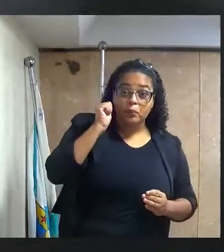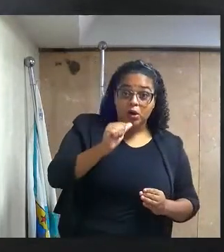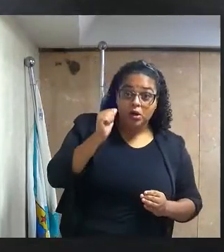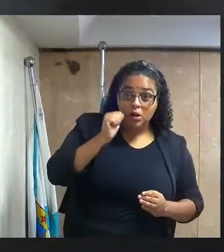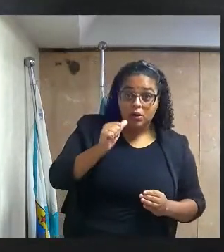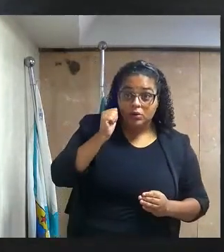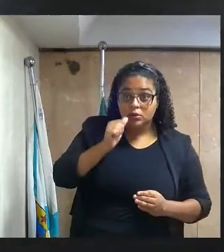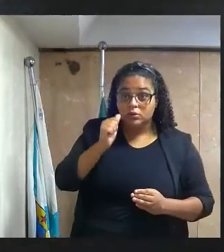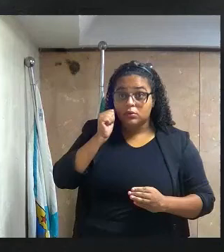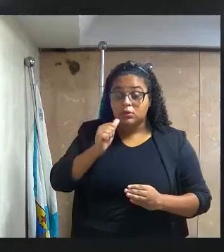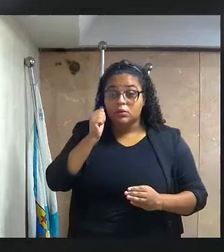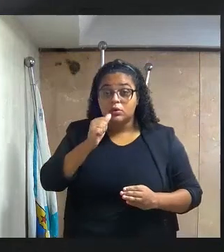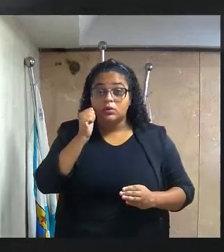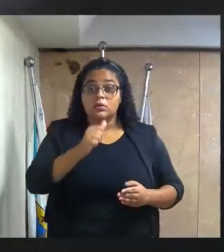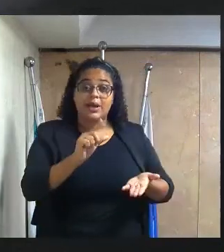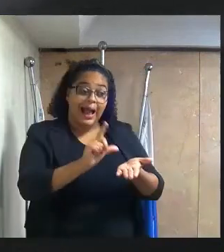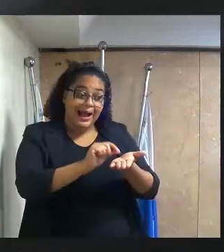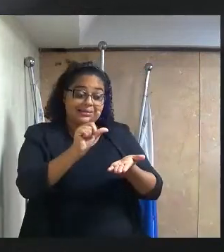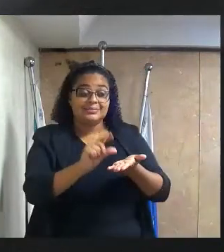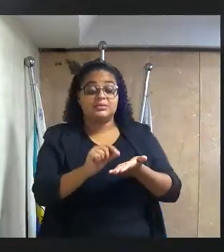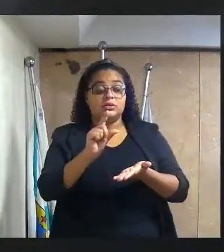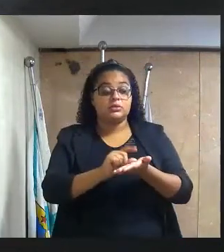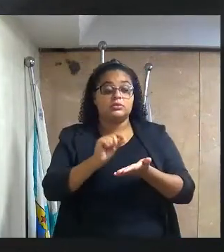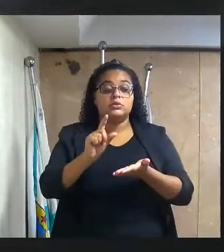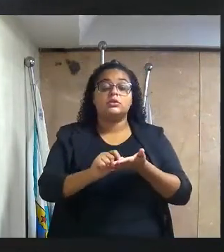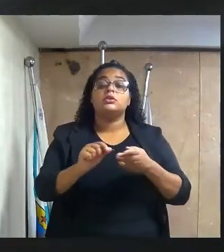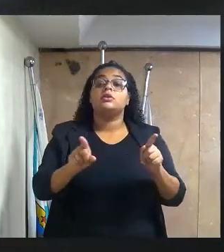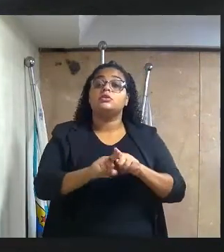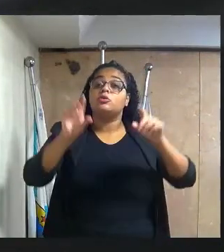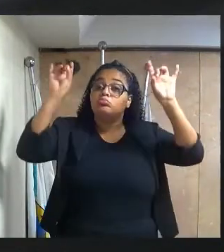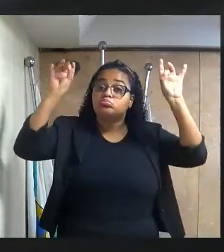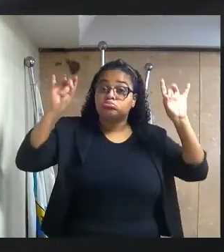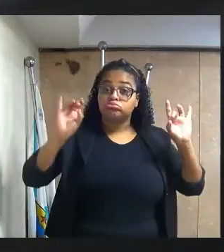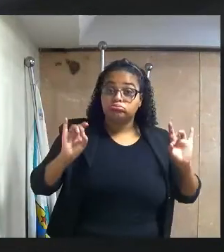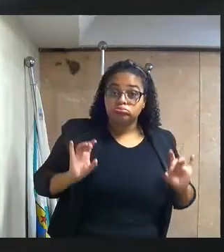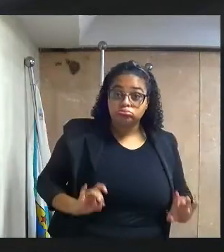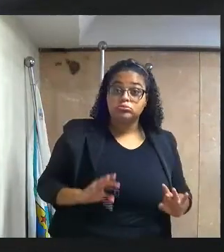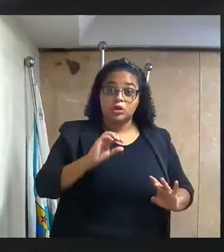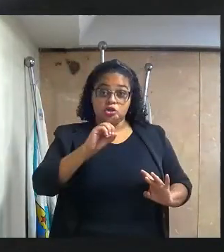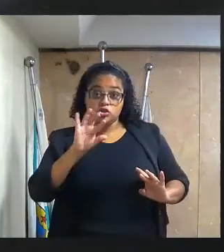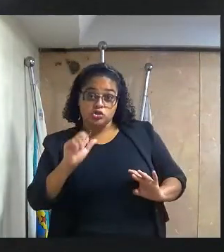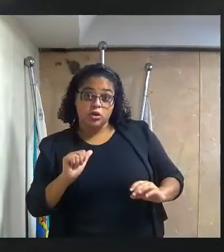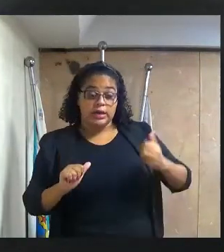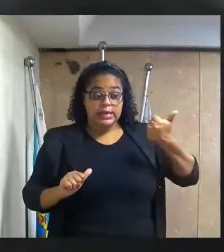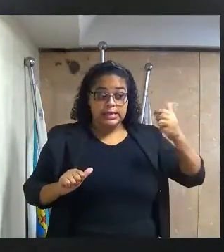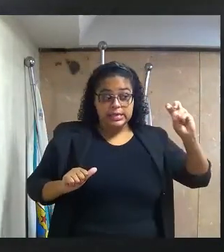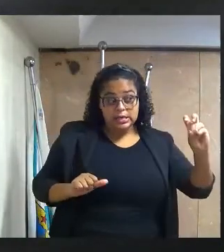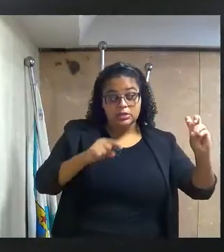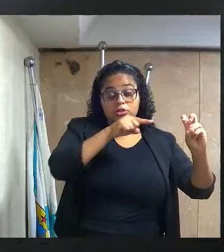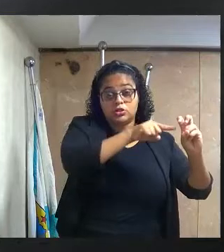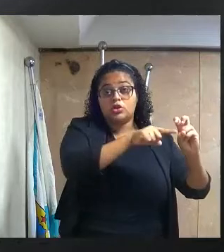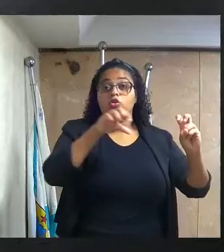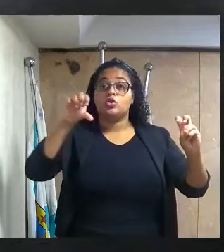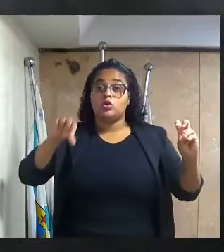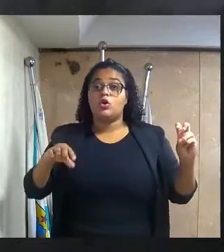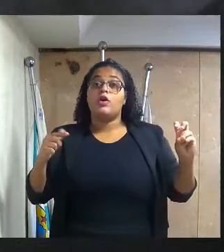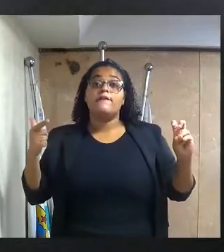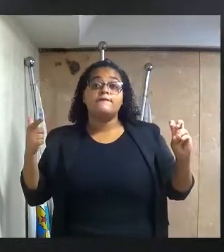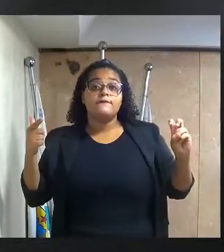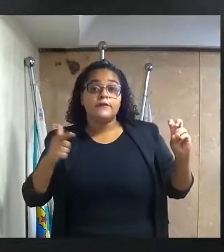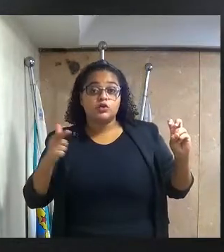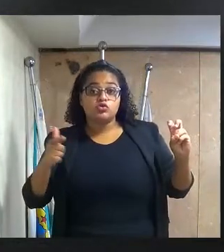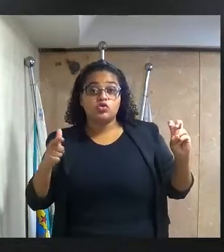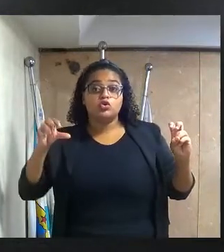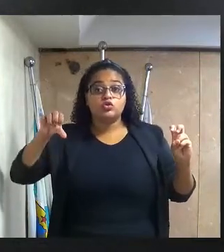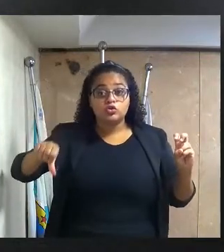encaminhando cópia de atos extraordinárias dos dias 15 de nove e 22 de nove,